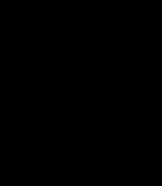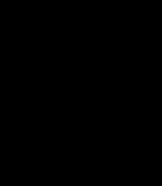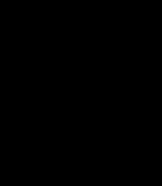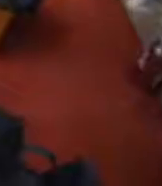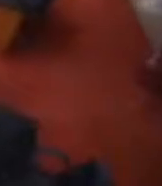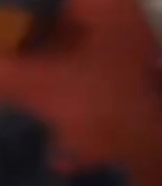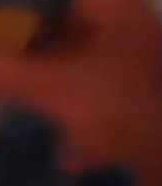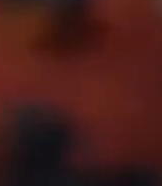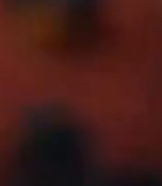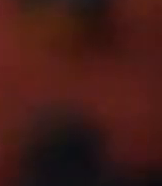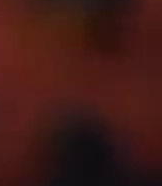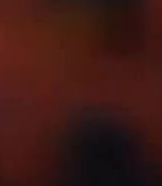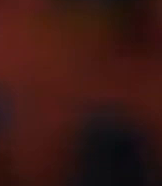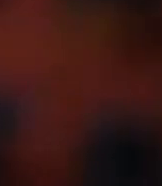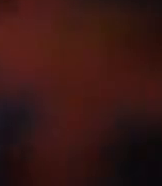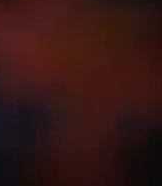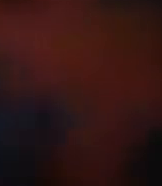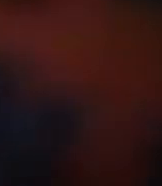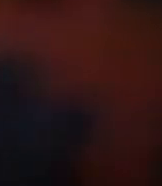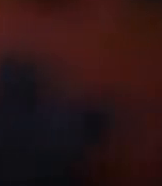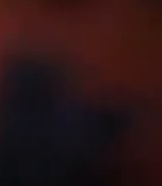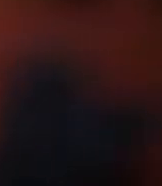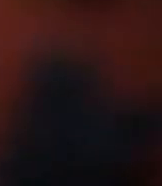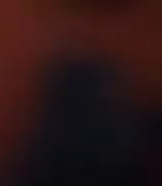e aí o o Legenda Zanotto